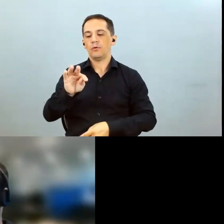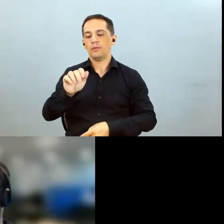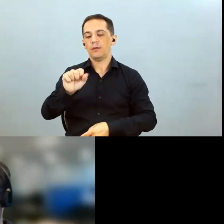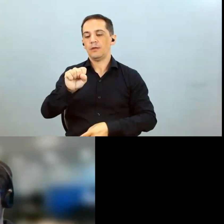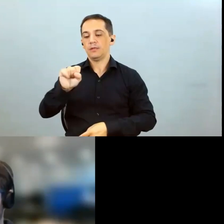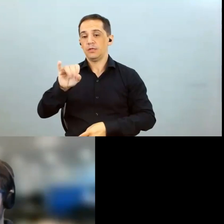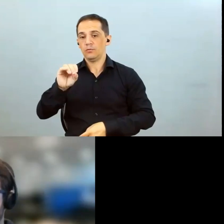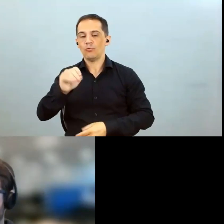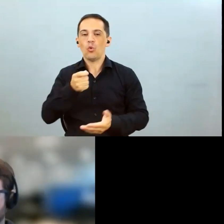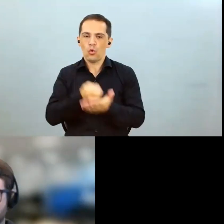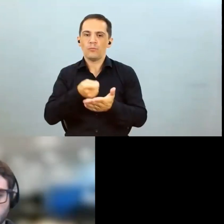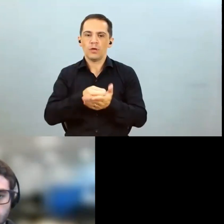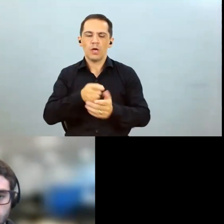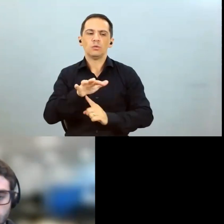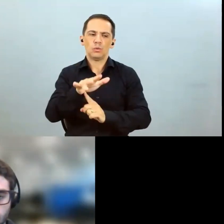demandantes e gente acabou adubando